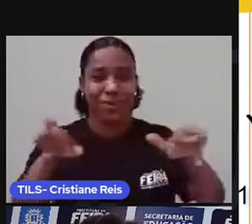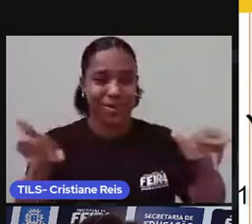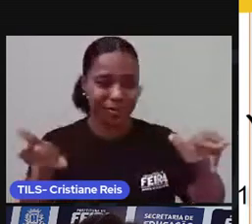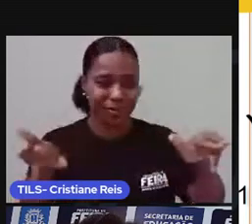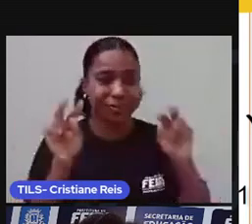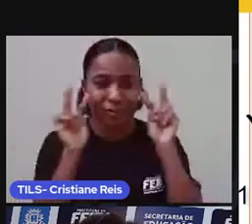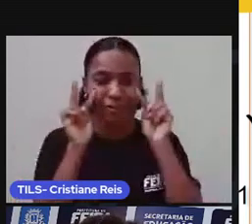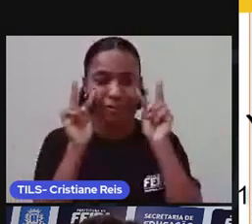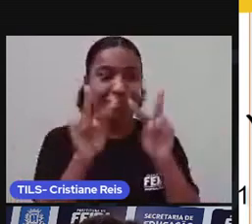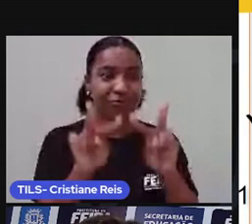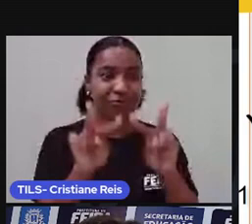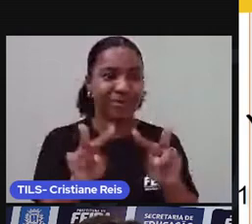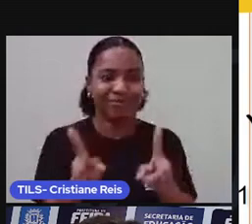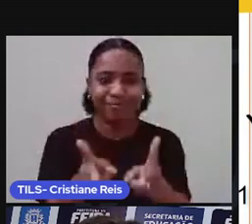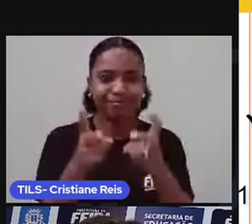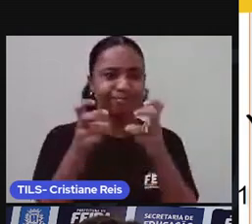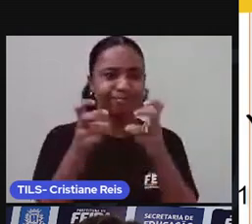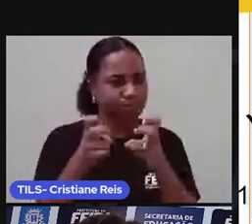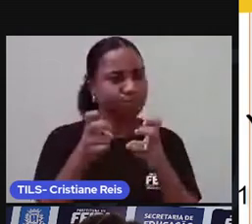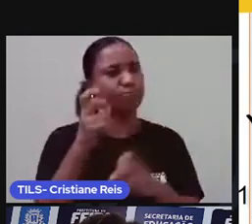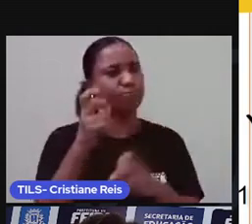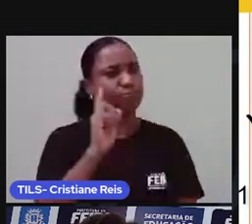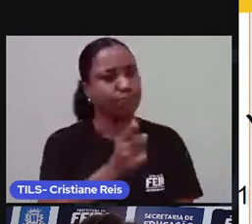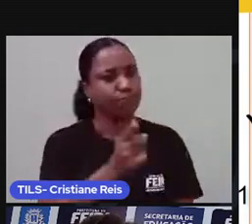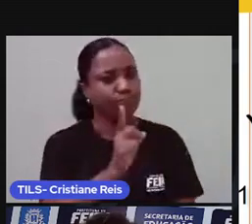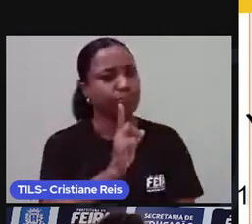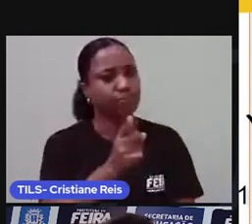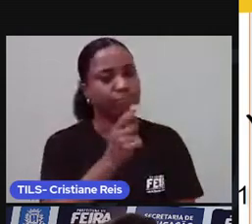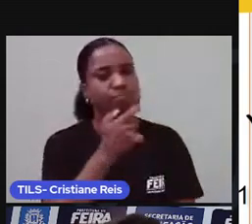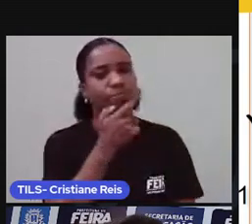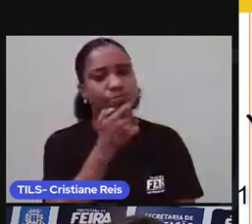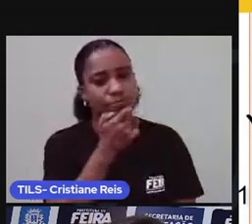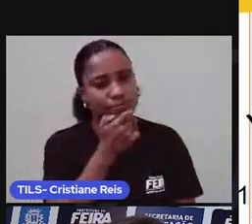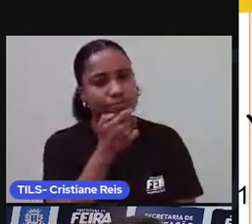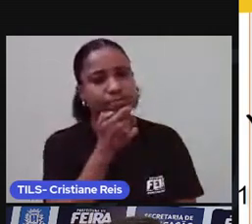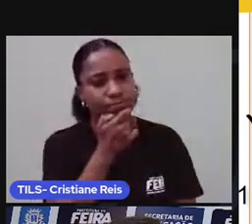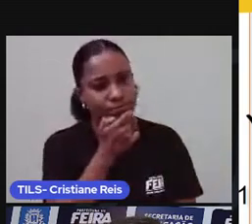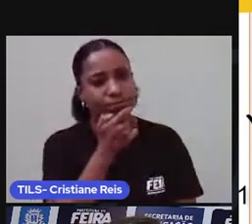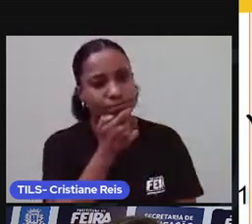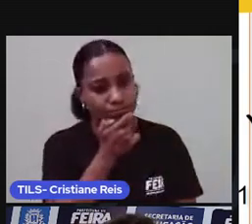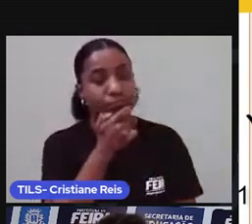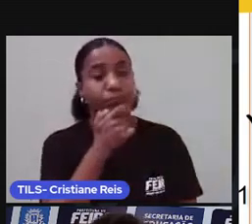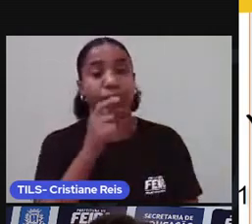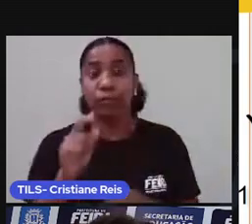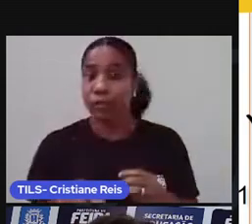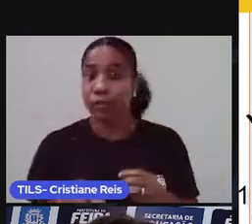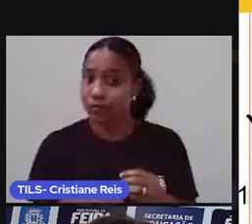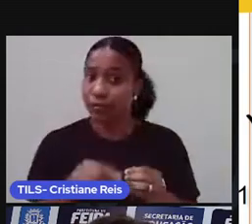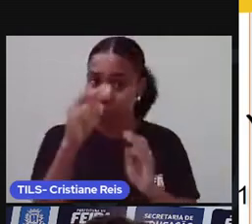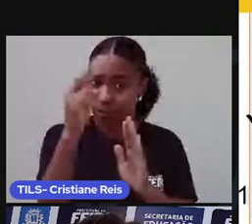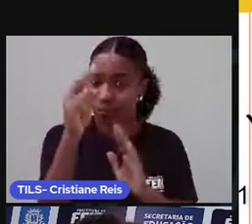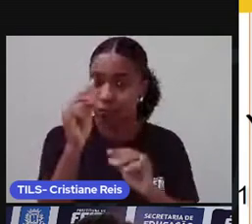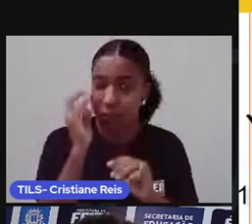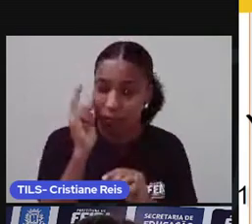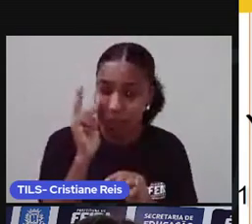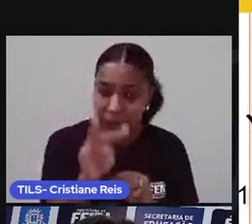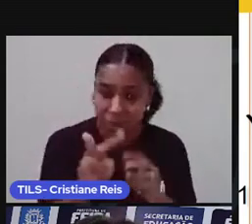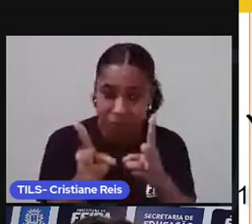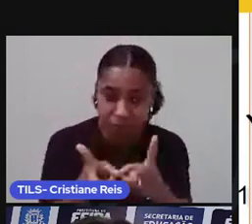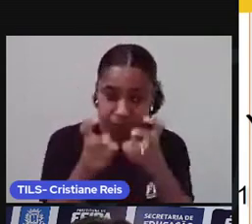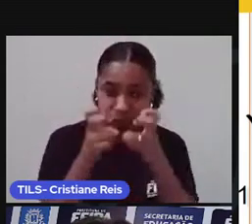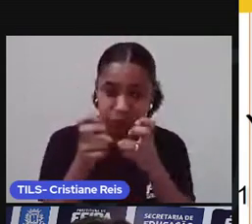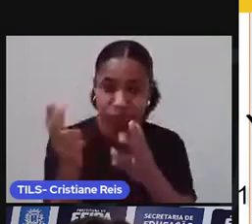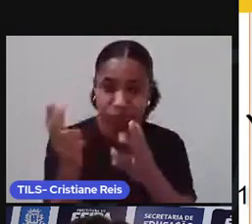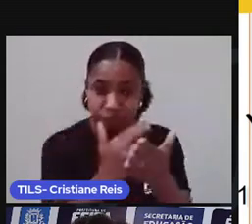faça primeiro a leitura dessa imagem antes de ler o texto propriamente dito. Leia a imagem, leia